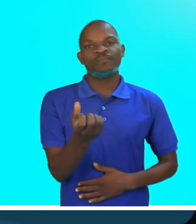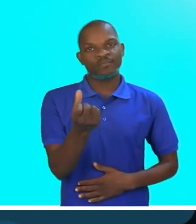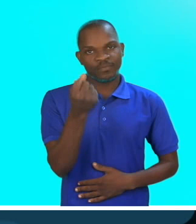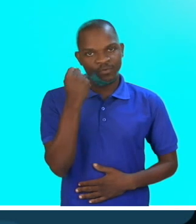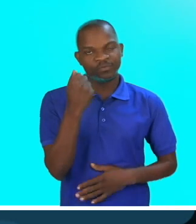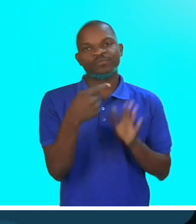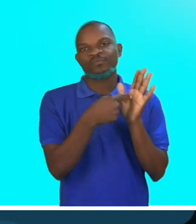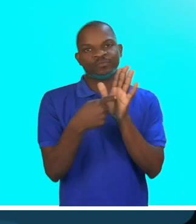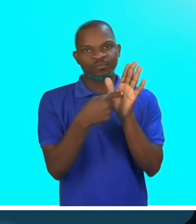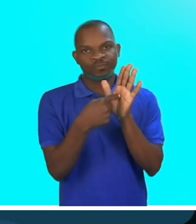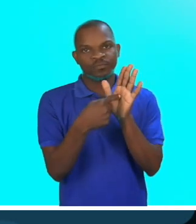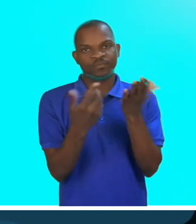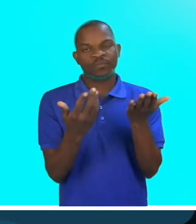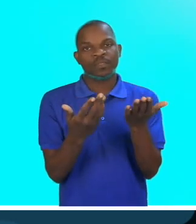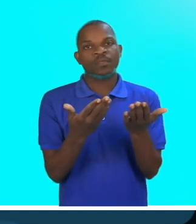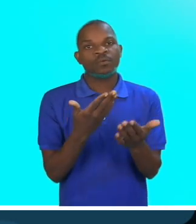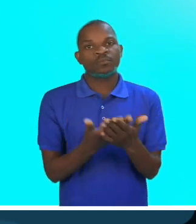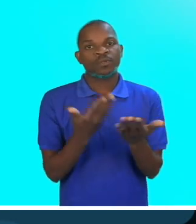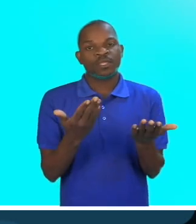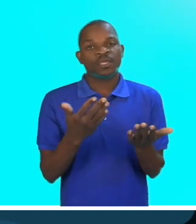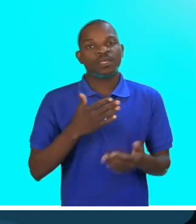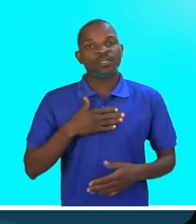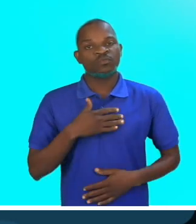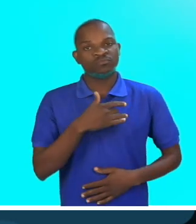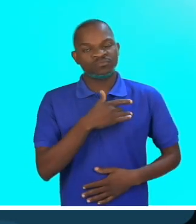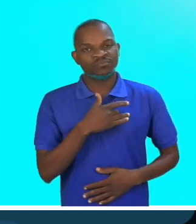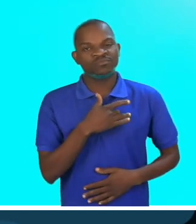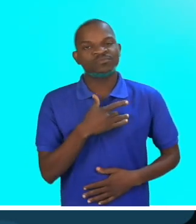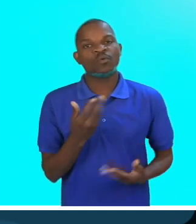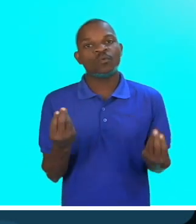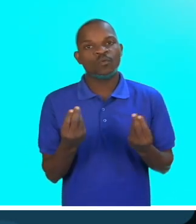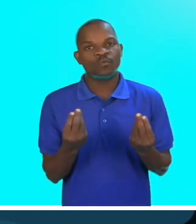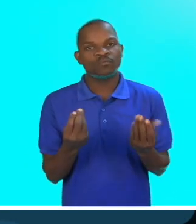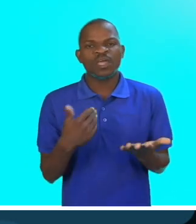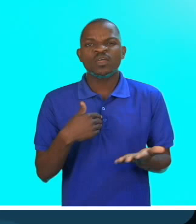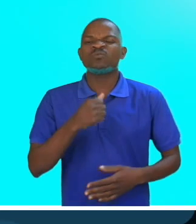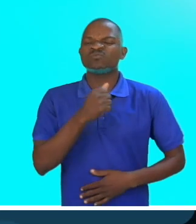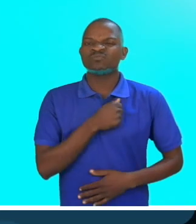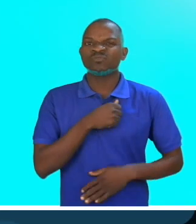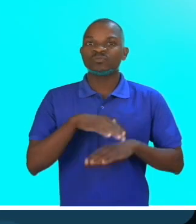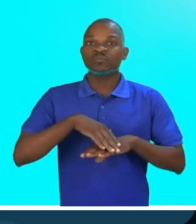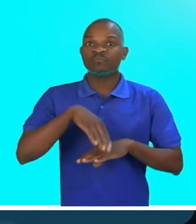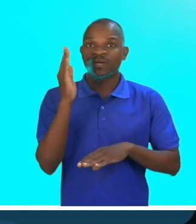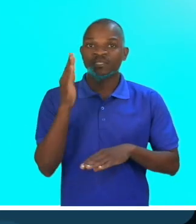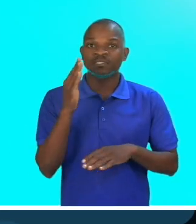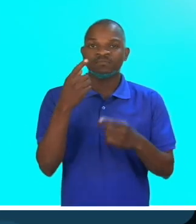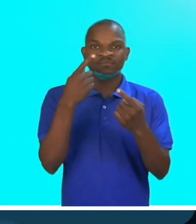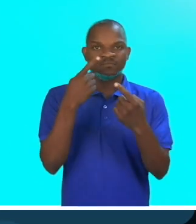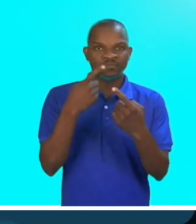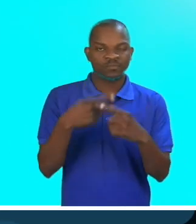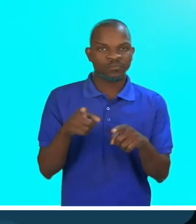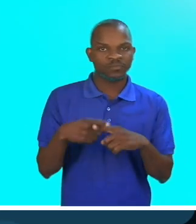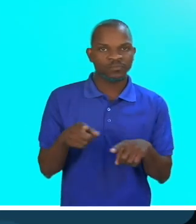muito prazer. Eu sinto-me na capacidade de inovar. Eu sempre gostei de